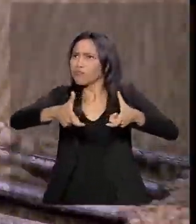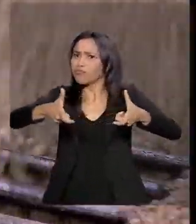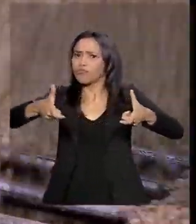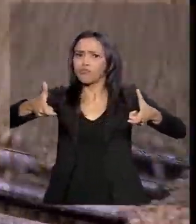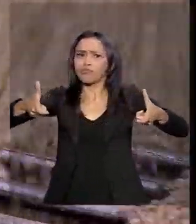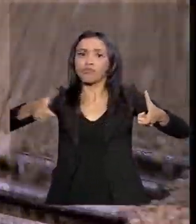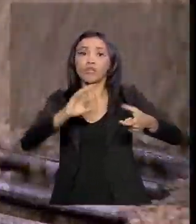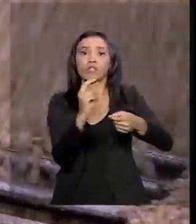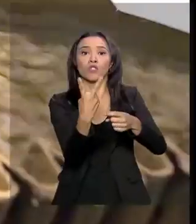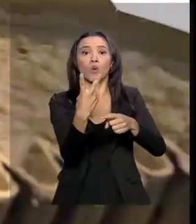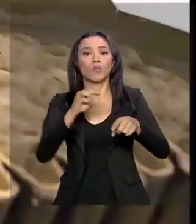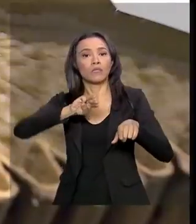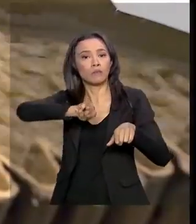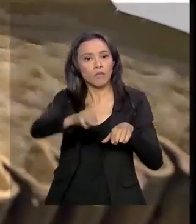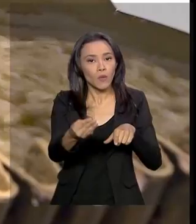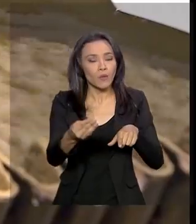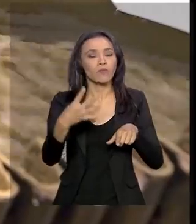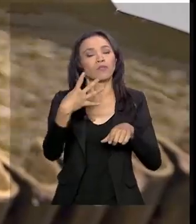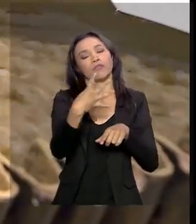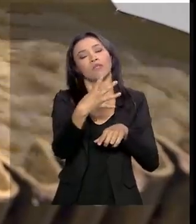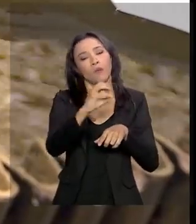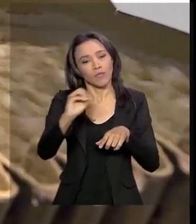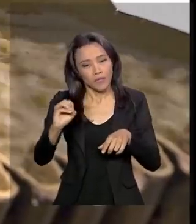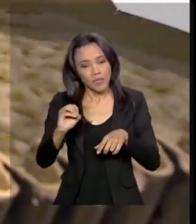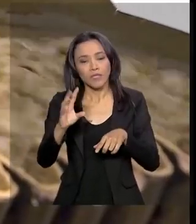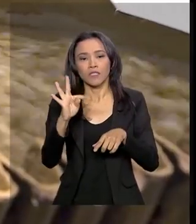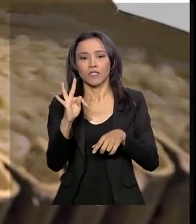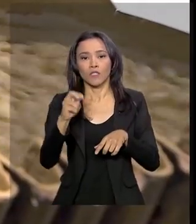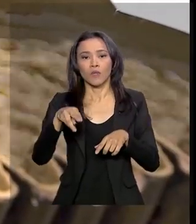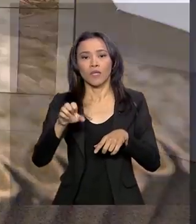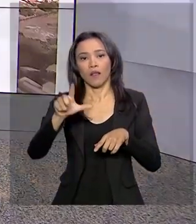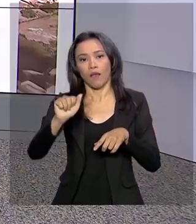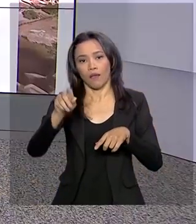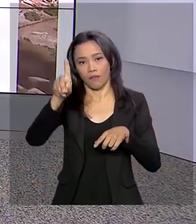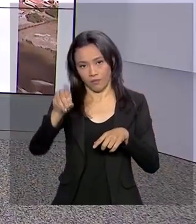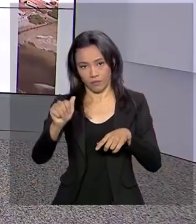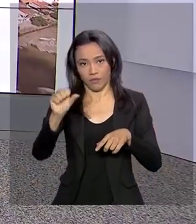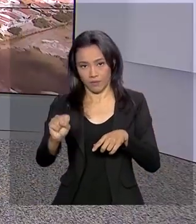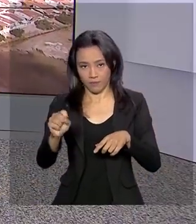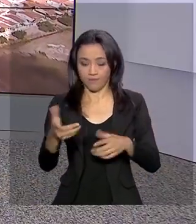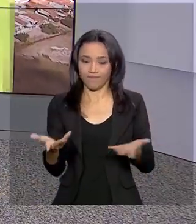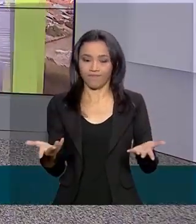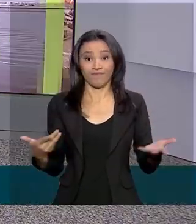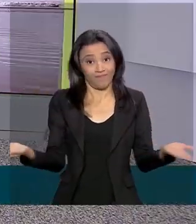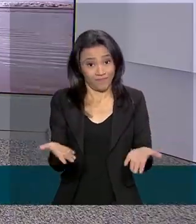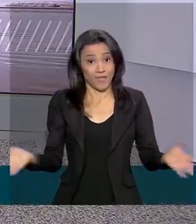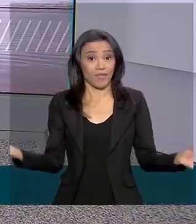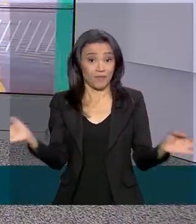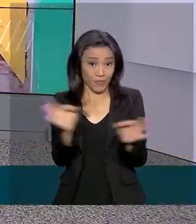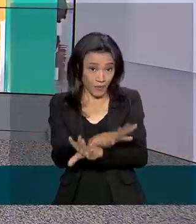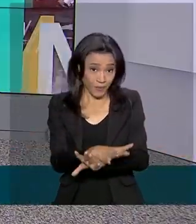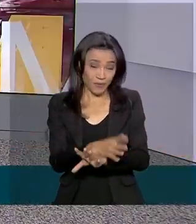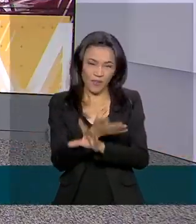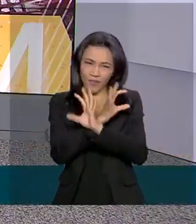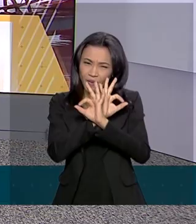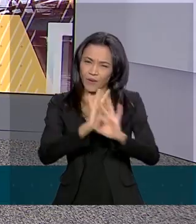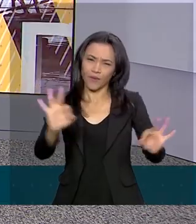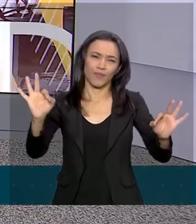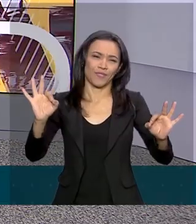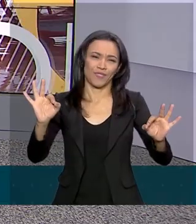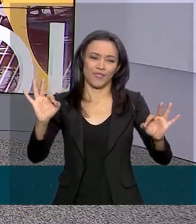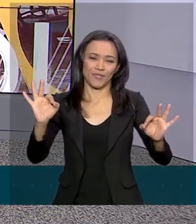de 2 milhões e 400 mil toneladas. Brasil Dia fica por aqui. Ótima